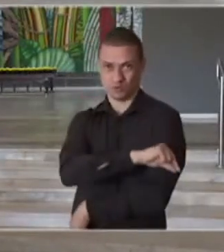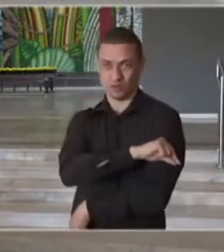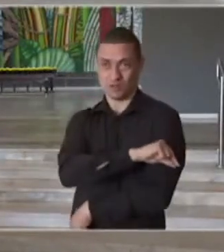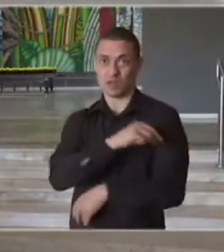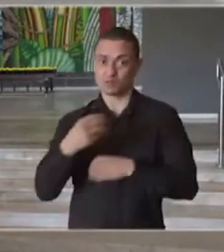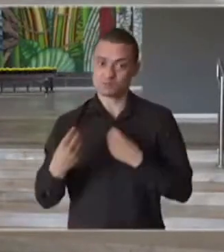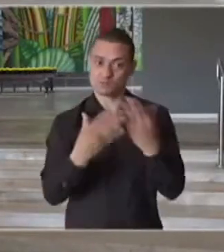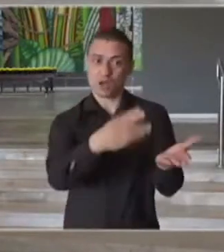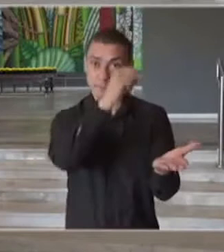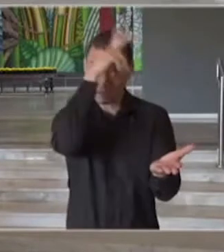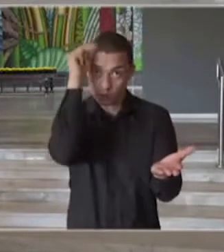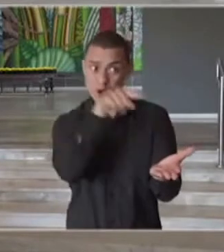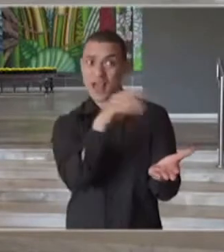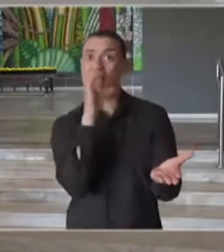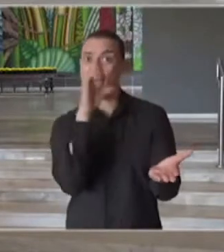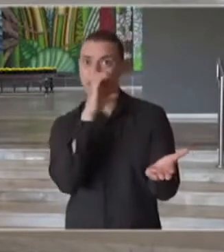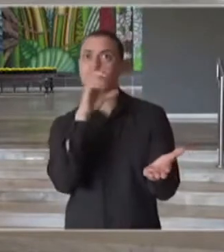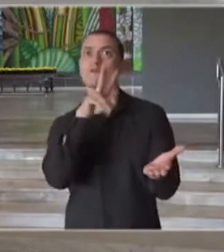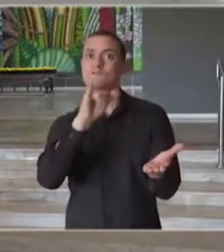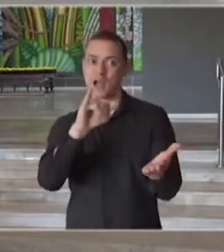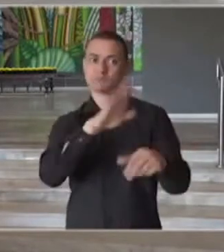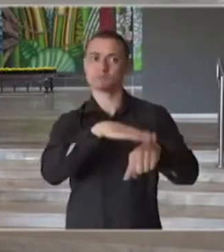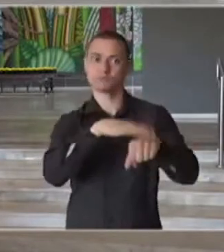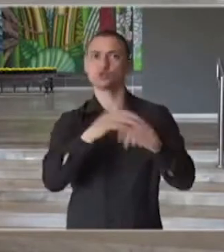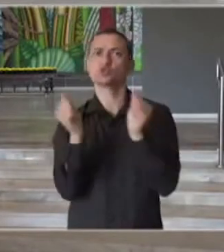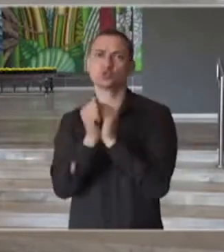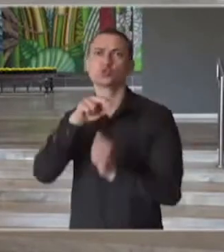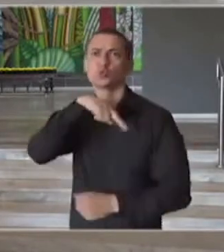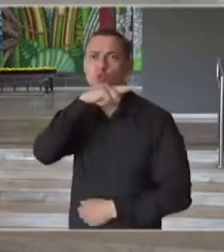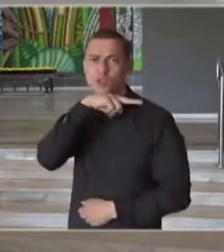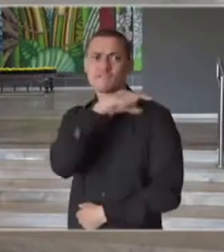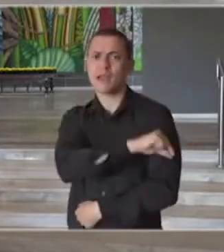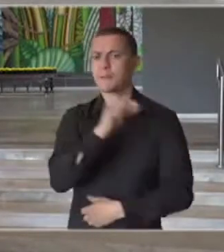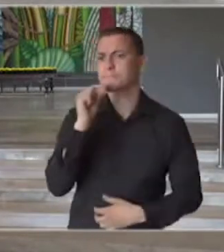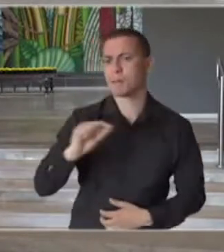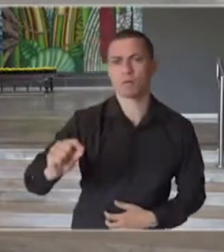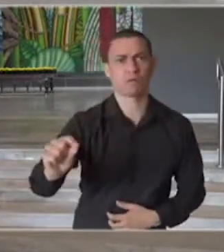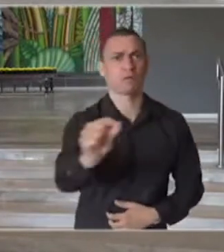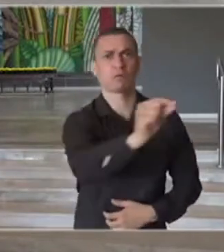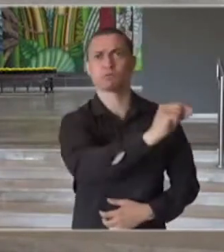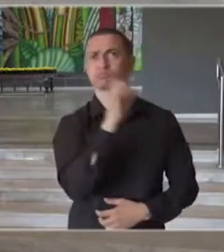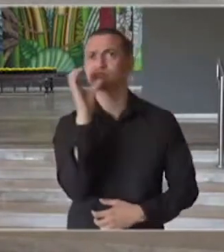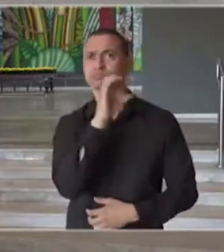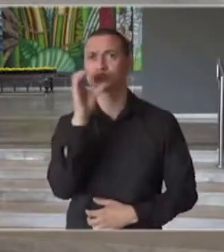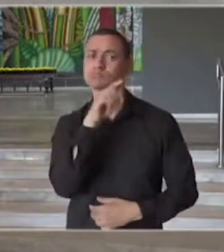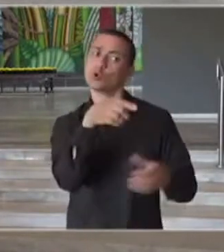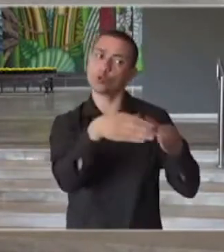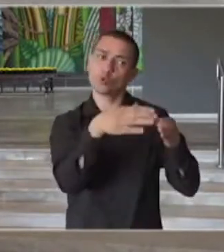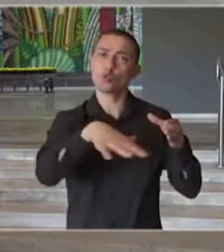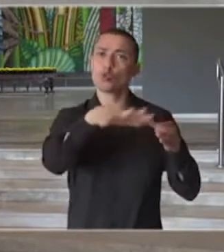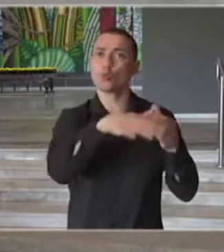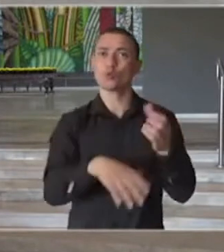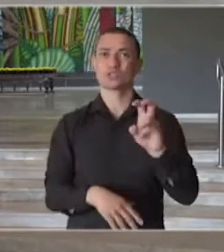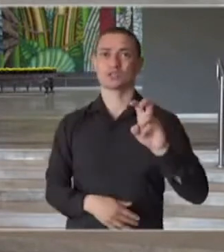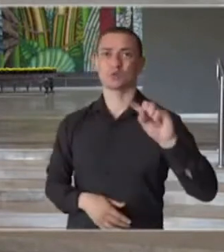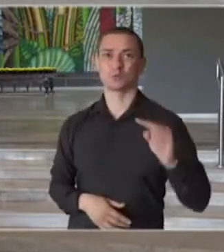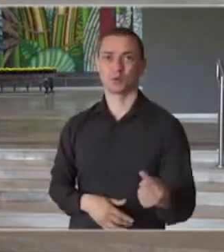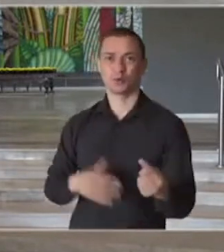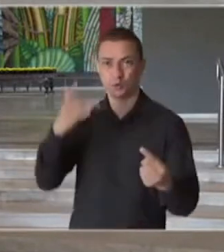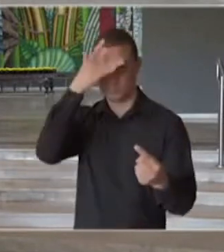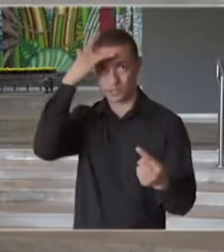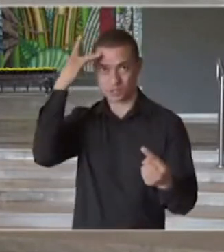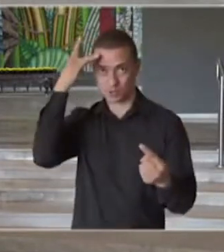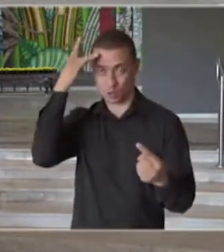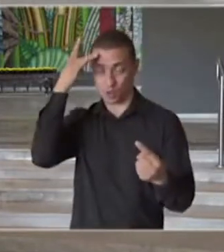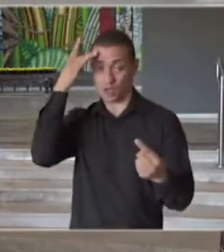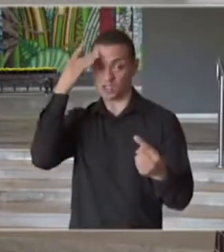rapidamente, a Prefeitura, juntamente com o Butantan, vão providenciar a vacinação desse contingente de pessoas nas duas